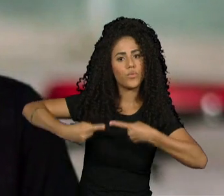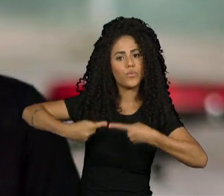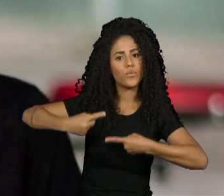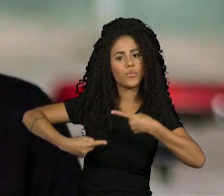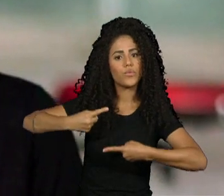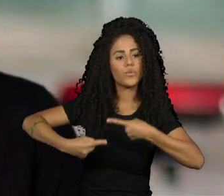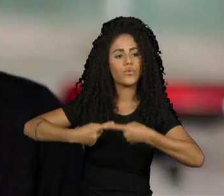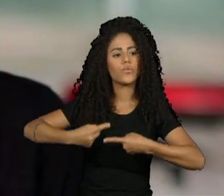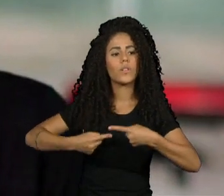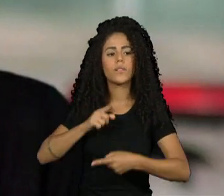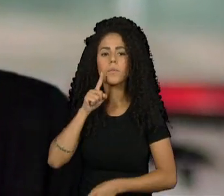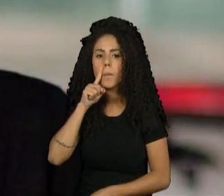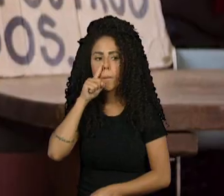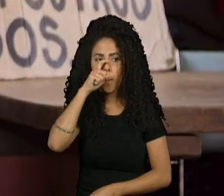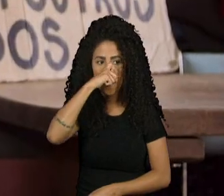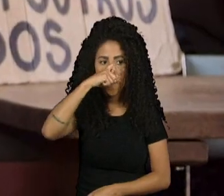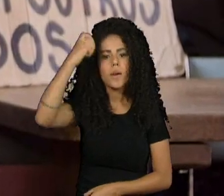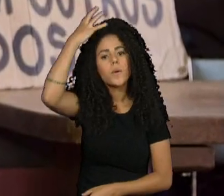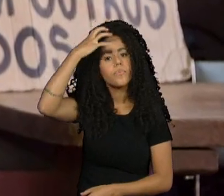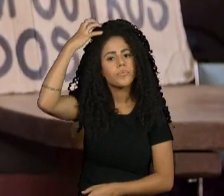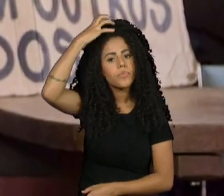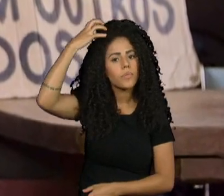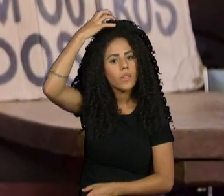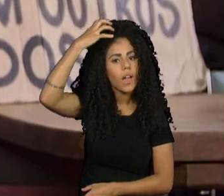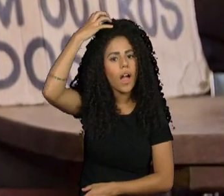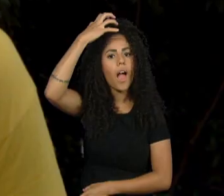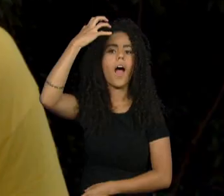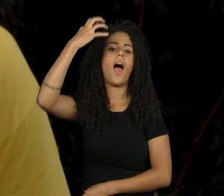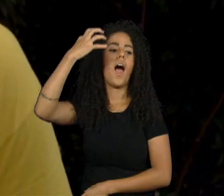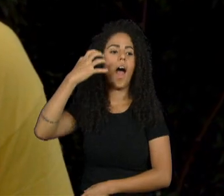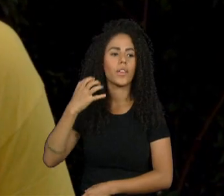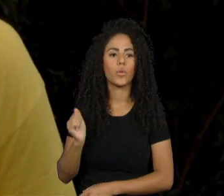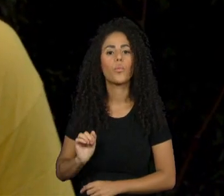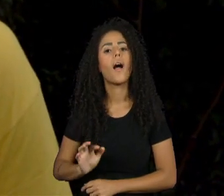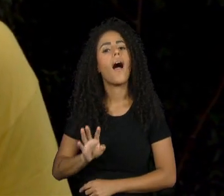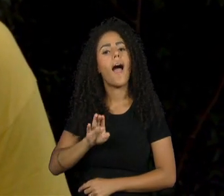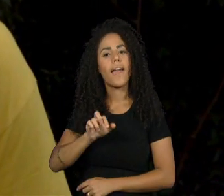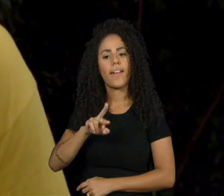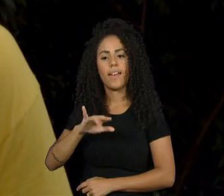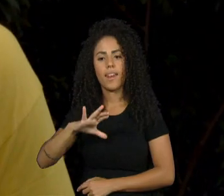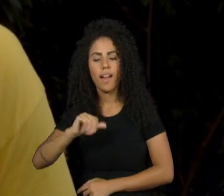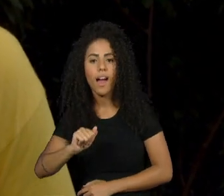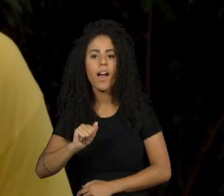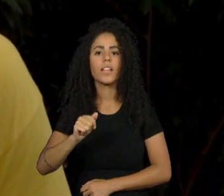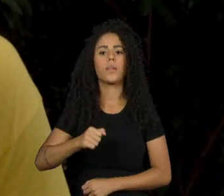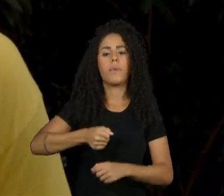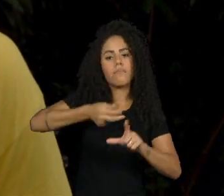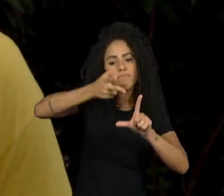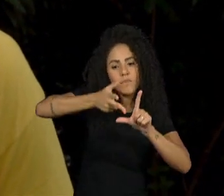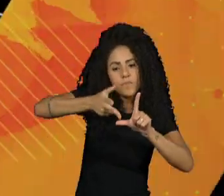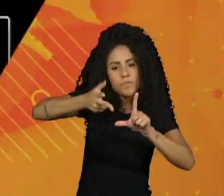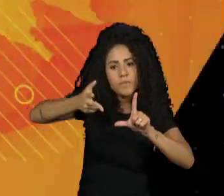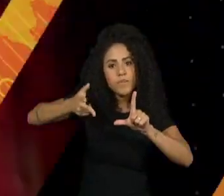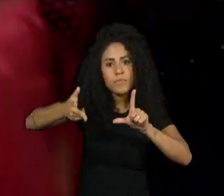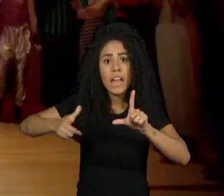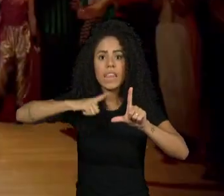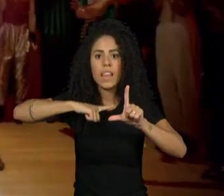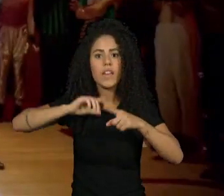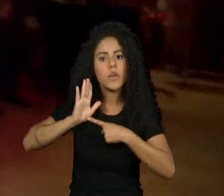como Erika Hilton, como Erika Malunguinho também. O elenco do Pose, que é uma série muito boa para conhecer sobre esse universo.